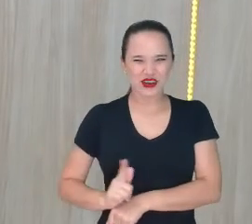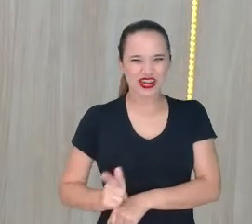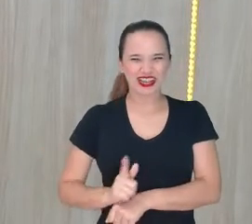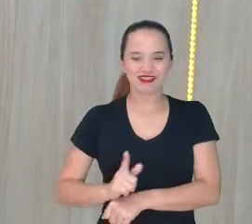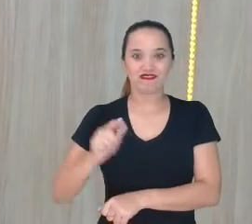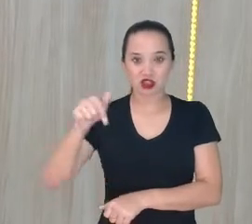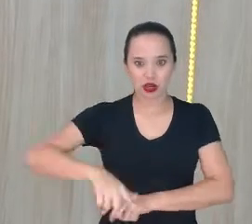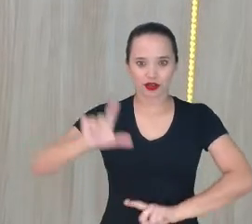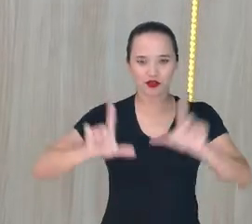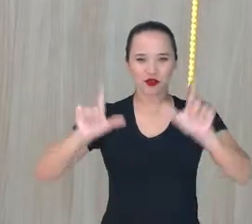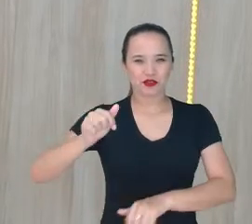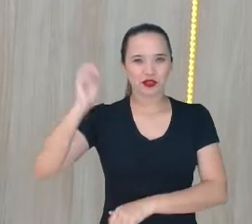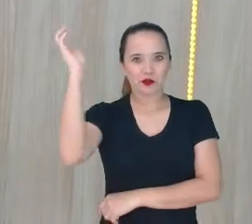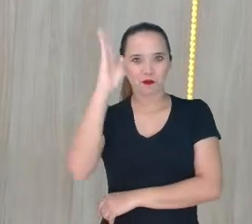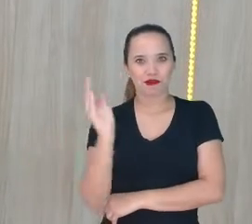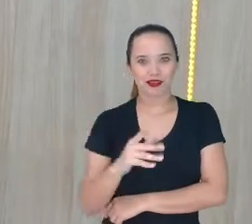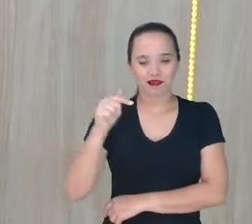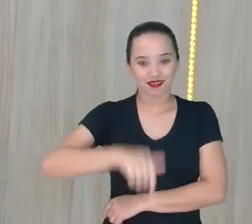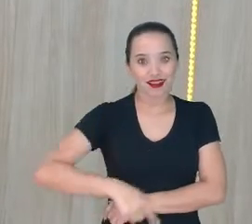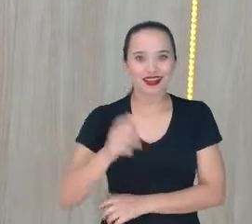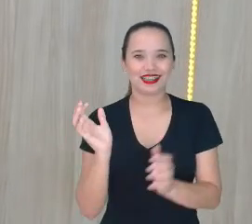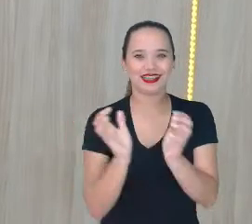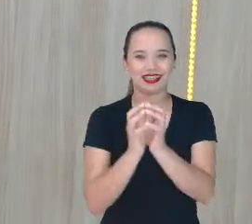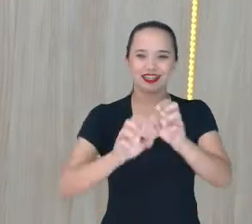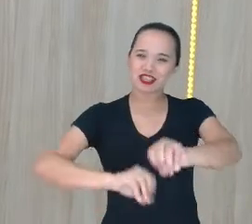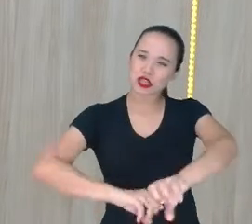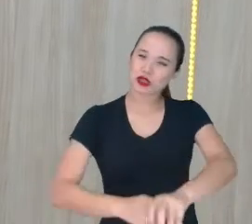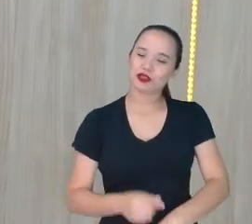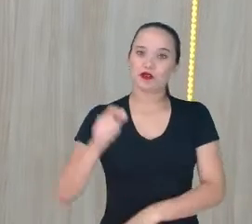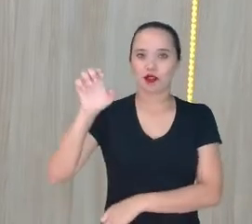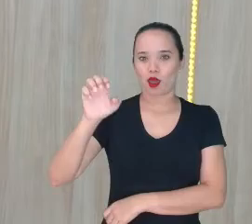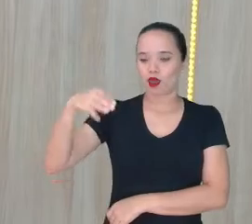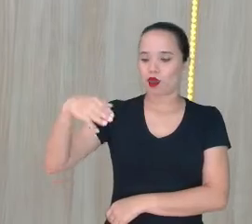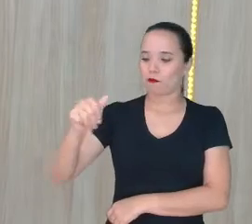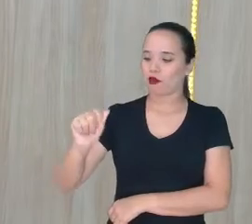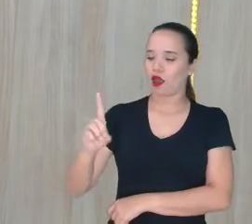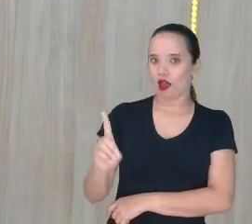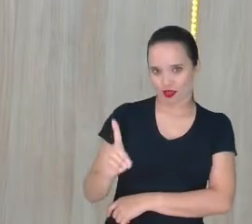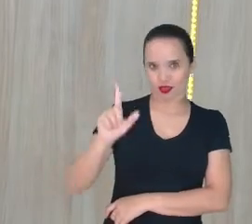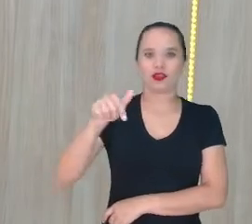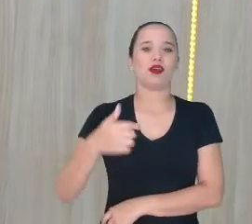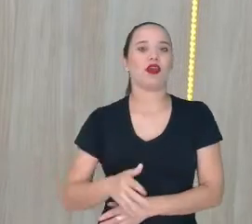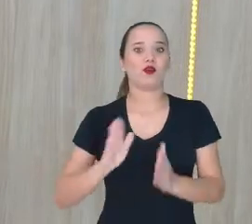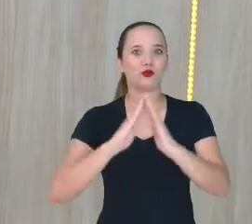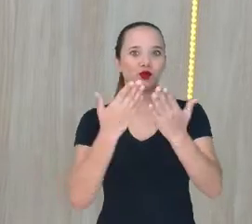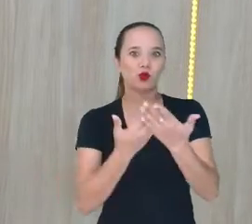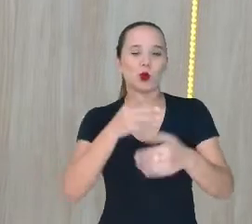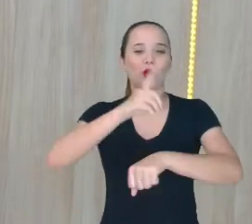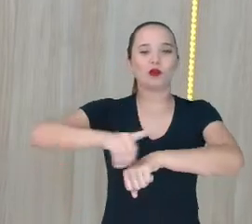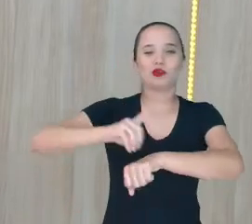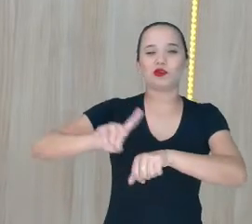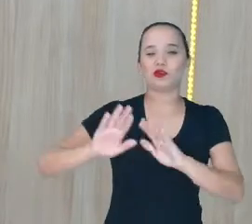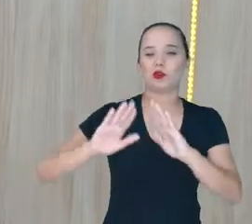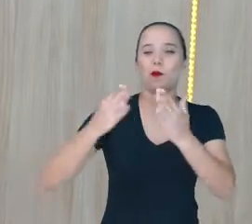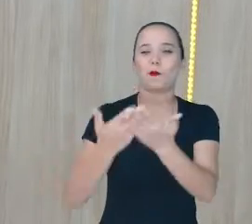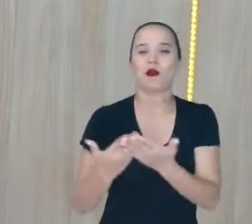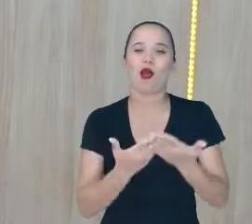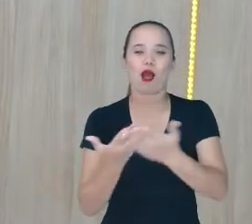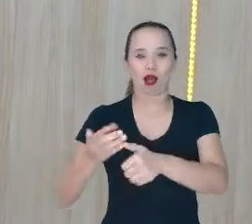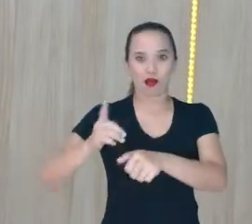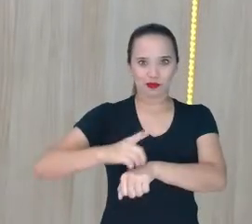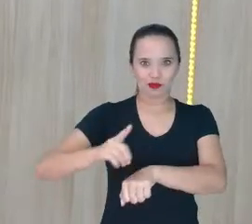É aqui no Educa Recife, é a nossa queridíssima Emad, Escola Municipal para Aulas Digitais Falando aqui para